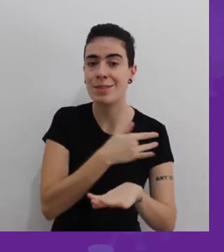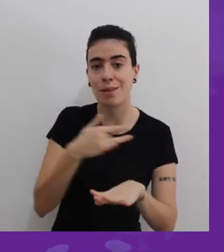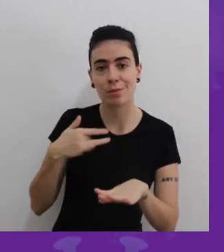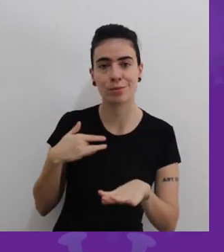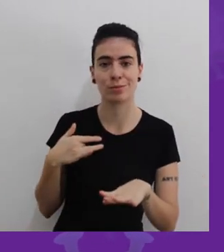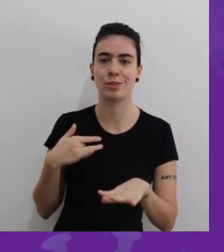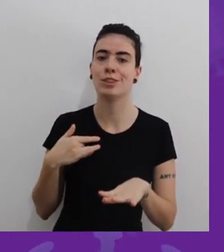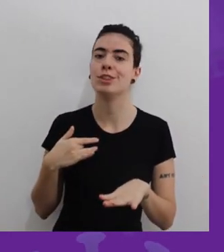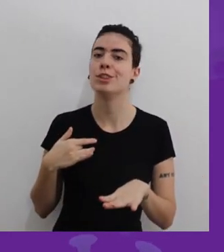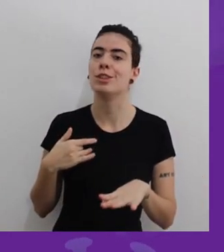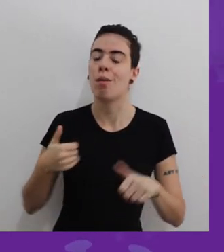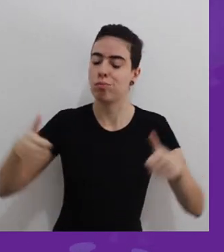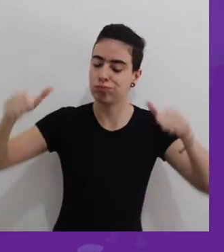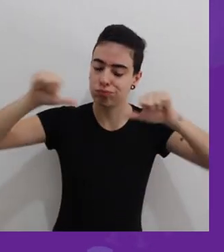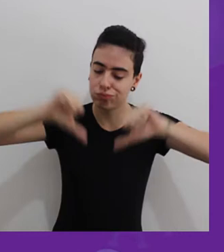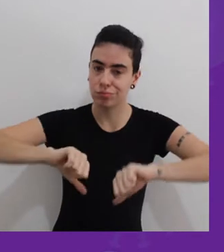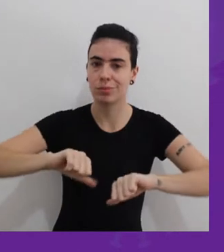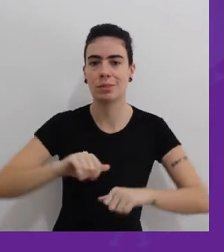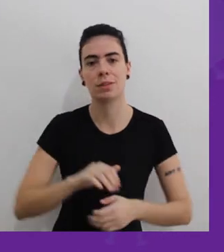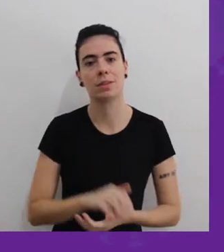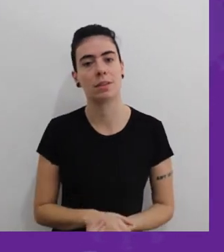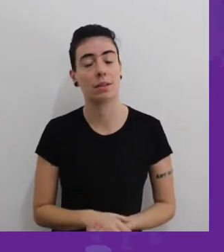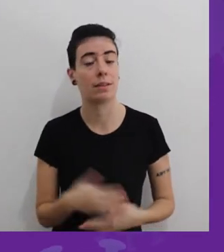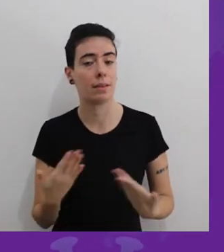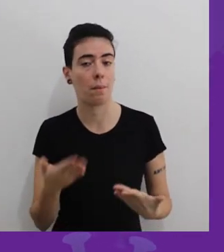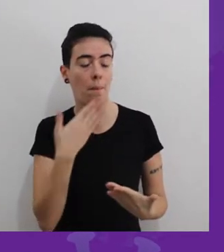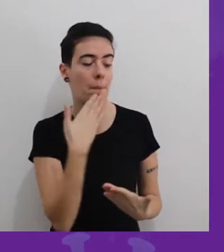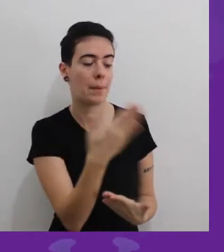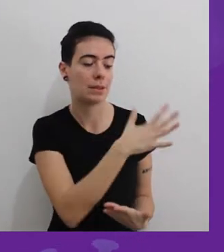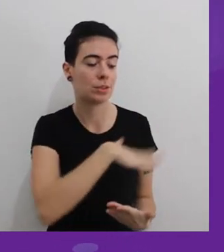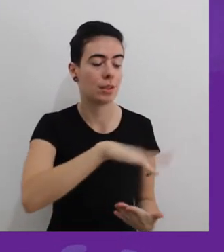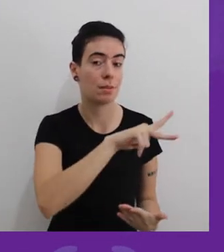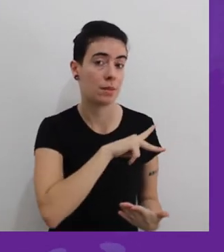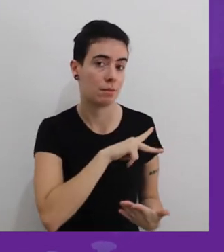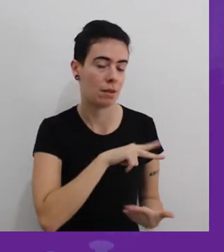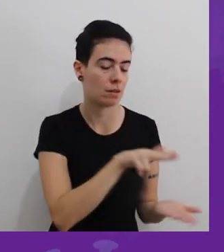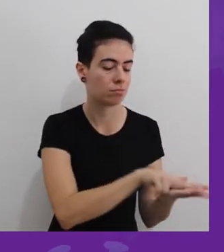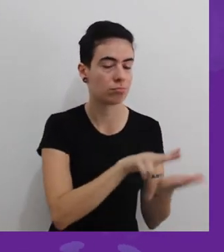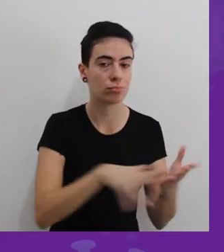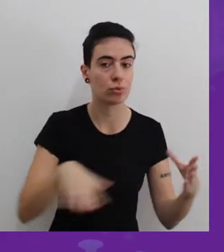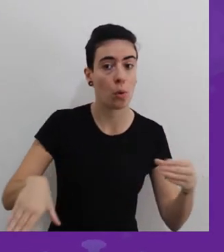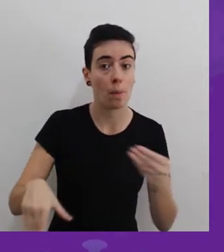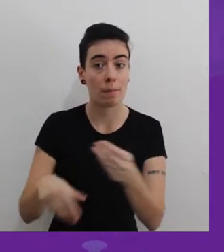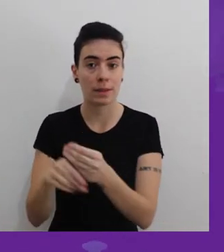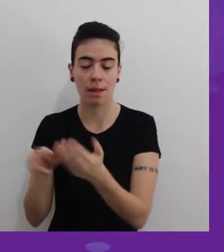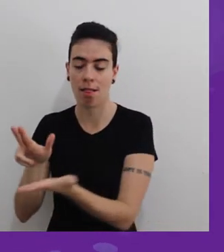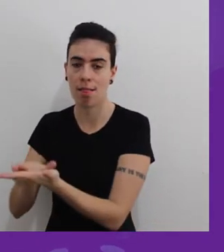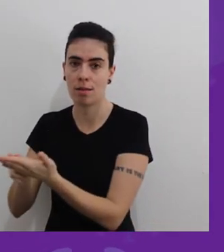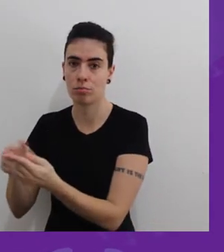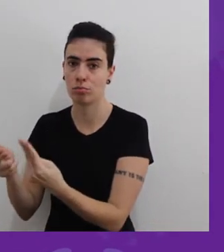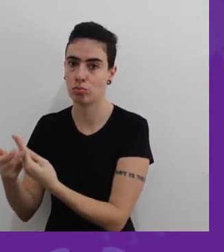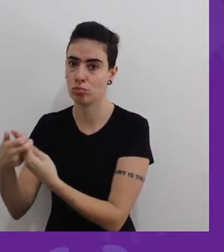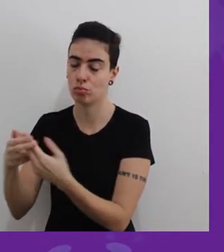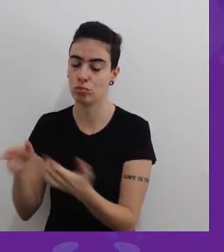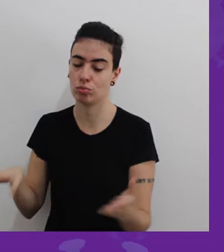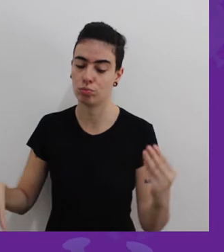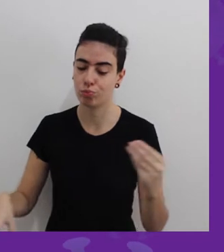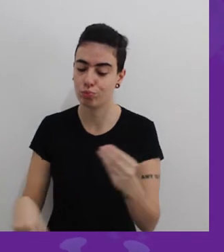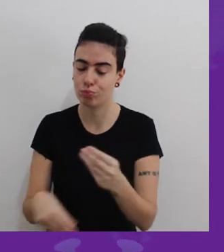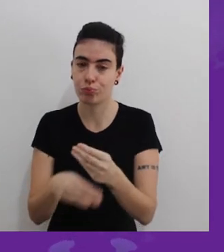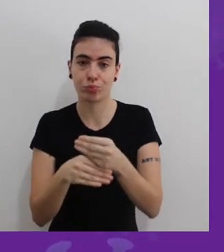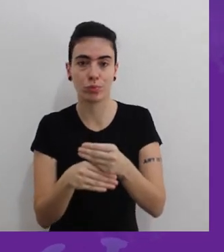situação. Então, requisitar leitos do setor privado para complementar os leitos do SUS e colocar todas as pessoas,